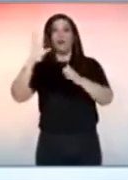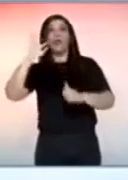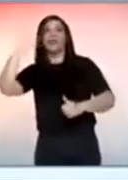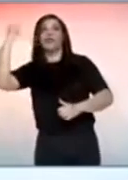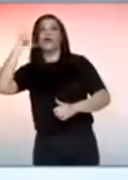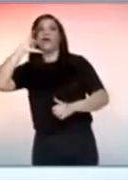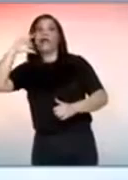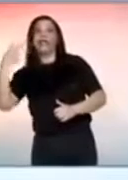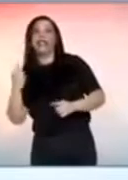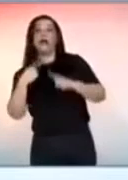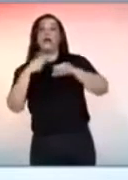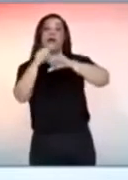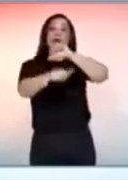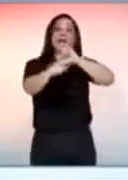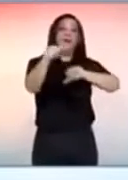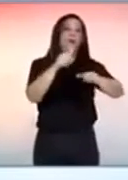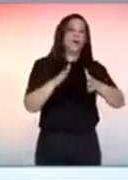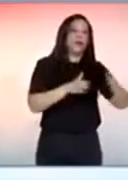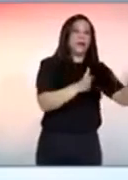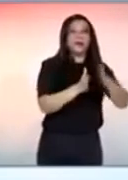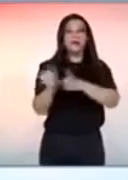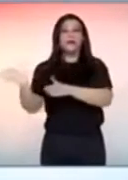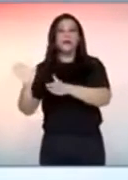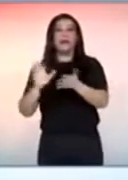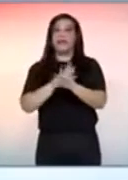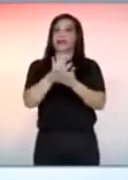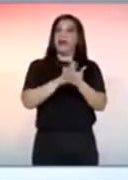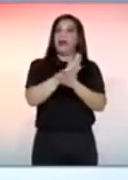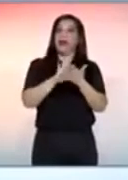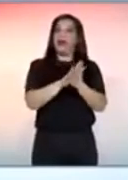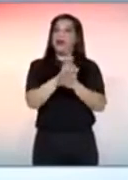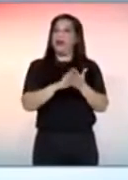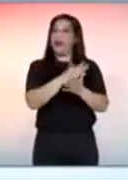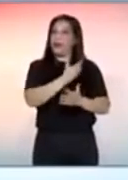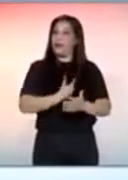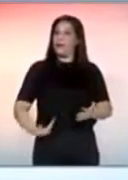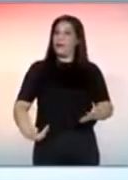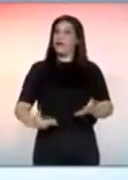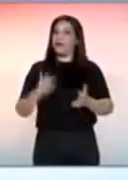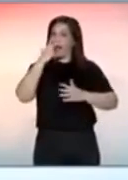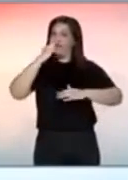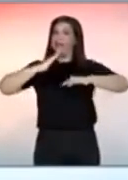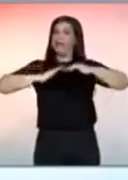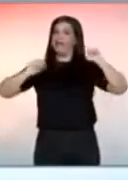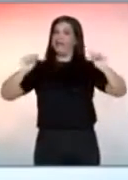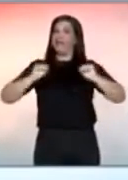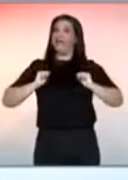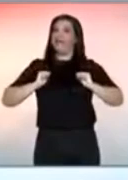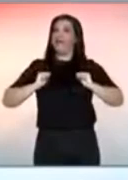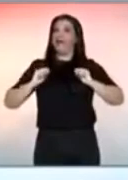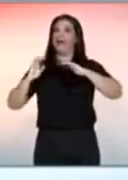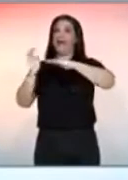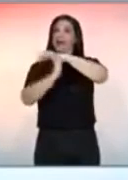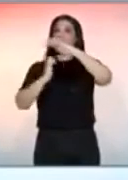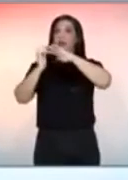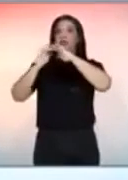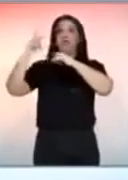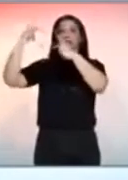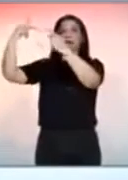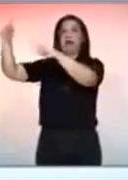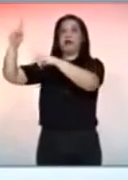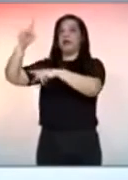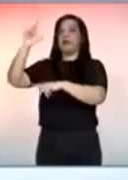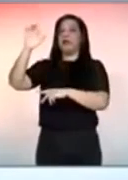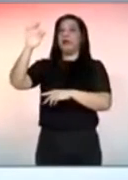coloca? Por que muda o itinerário? Nada é o poder público. O poder público é completamente omisso diante do poder da FETransport. Isso tem que mudar com o